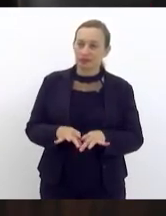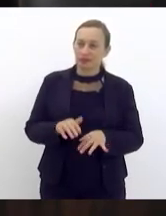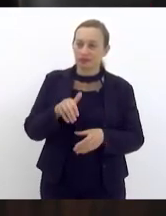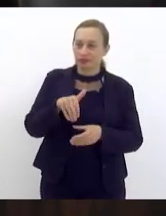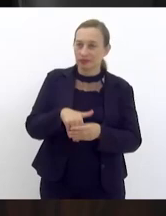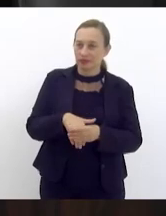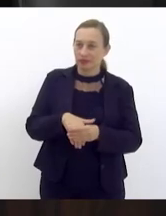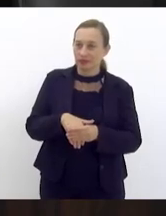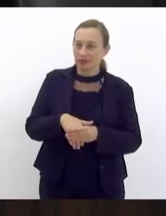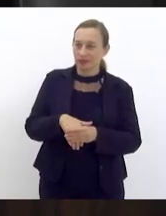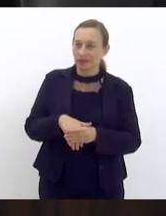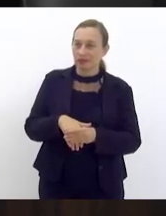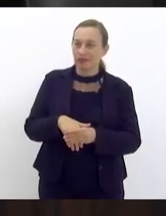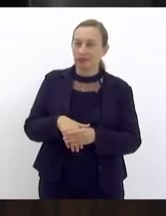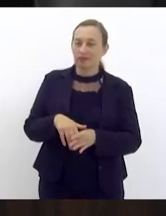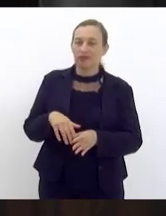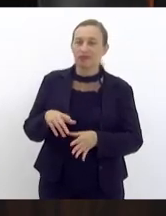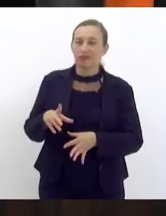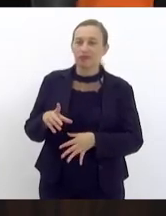discussão a nossa nobre